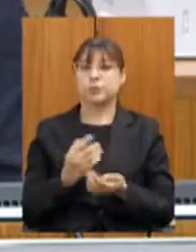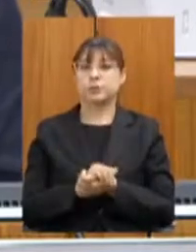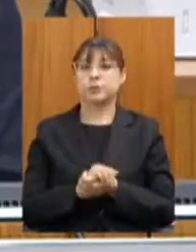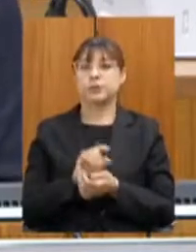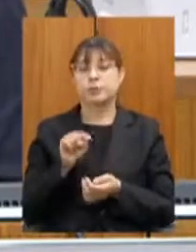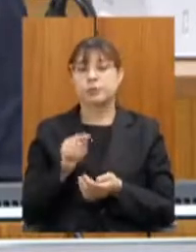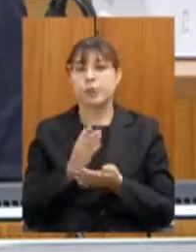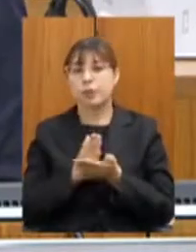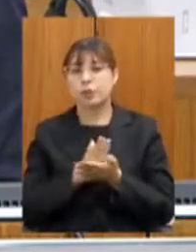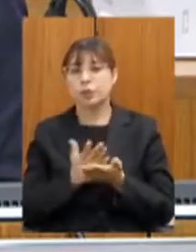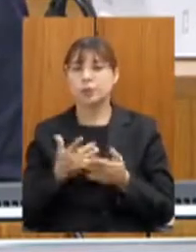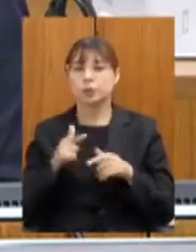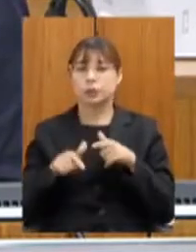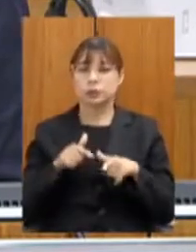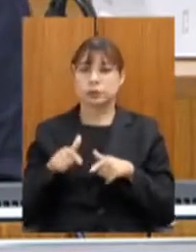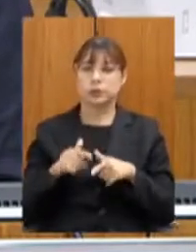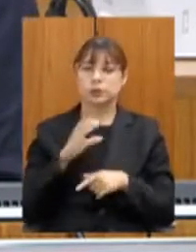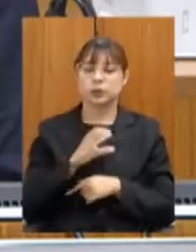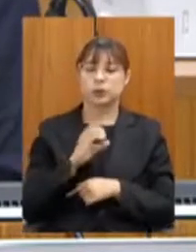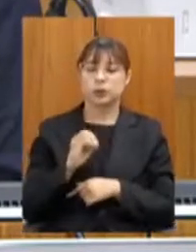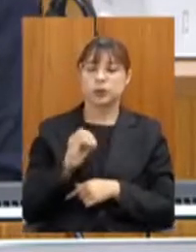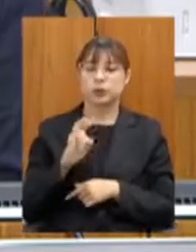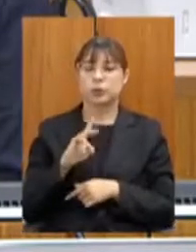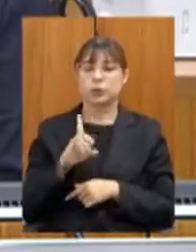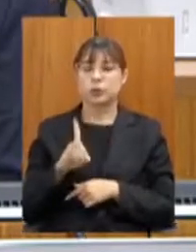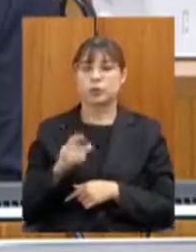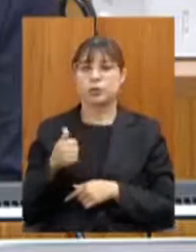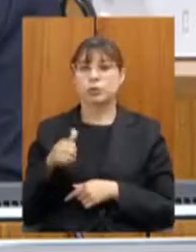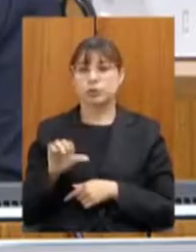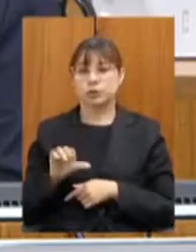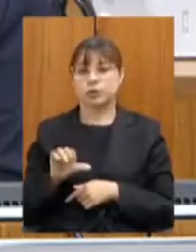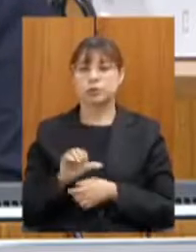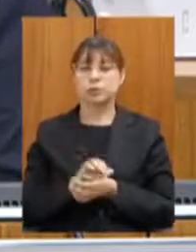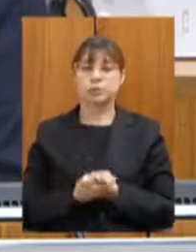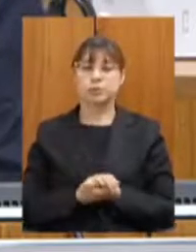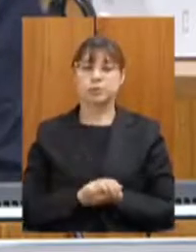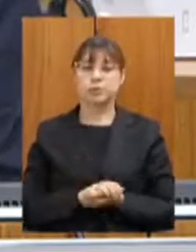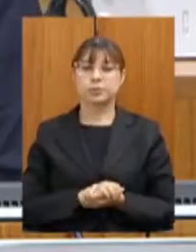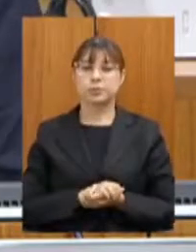das ações COVID-19 das nossas rodovias concessionárias.